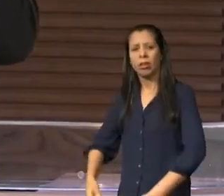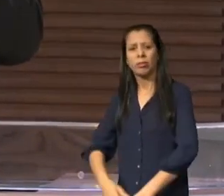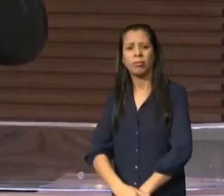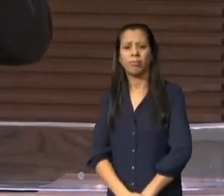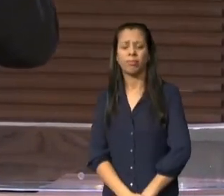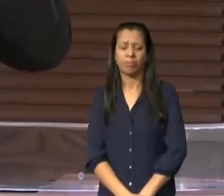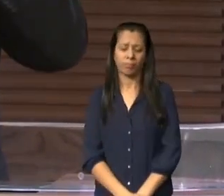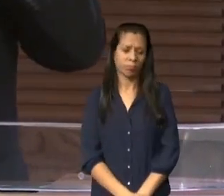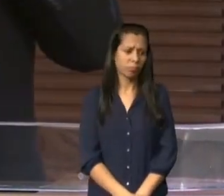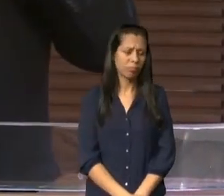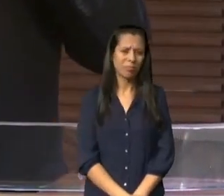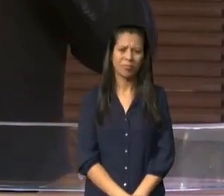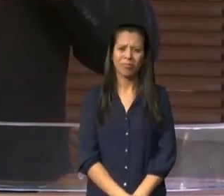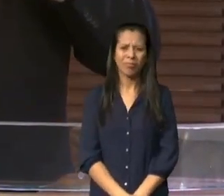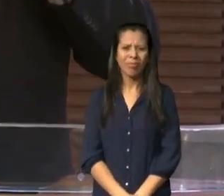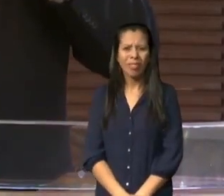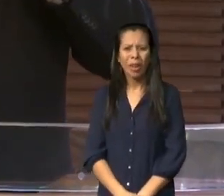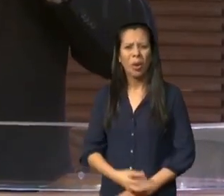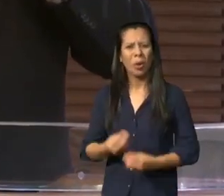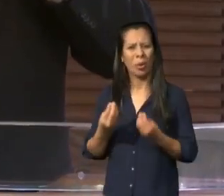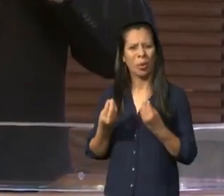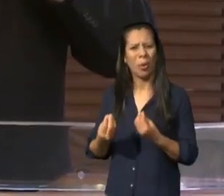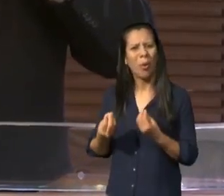nós estamos testando a Deus